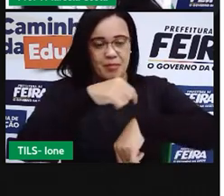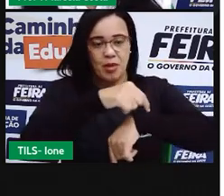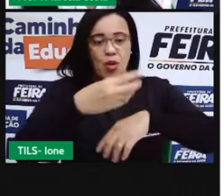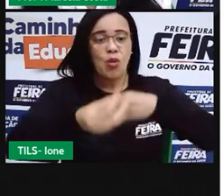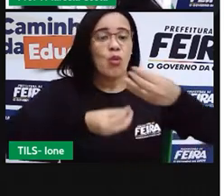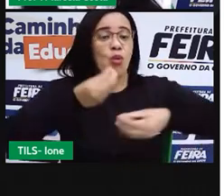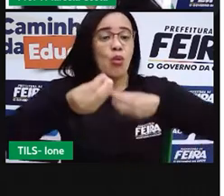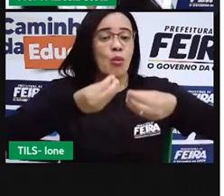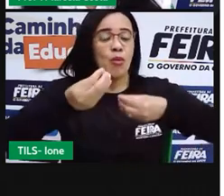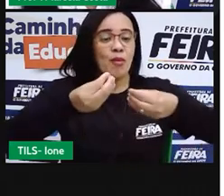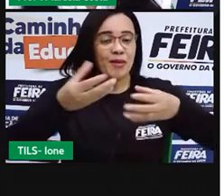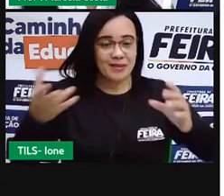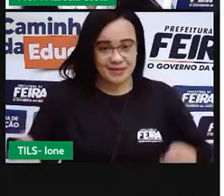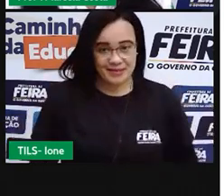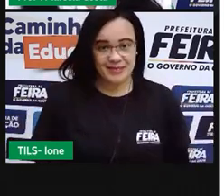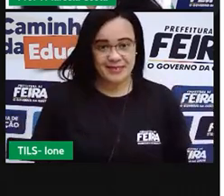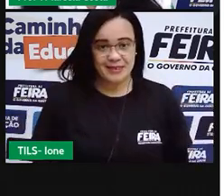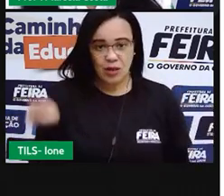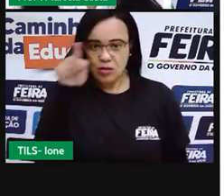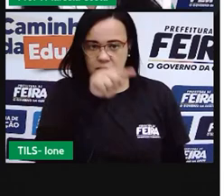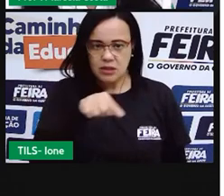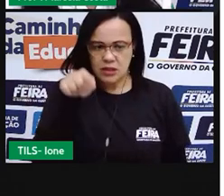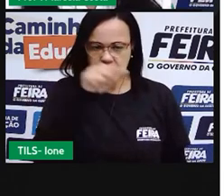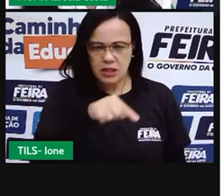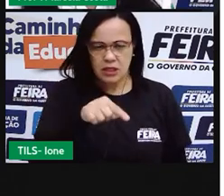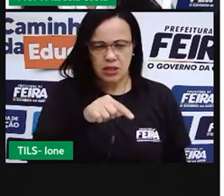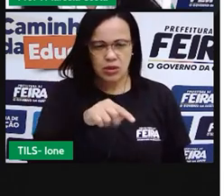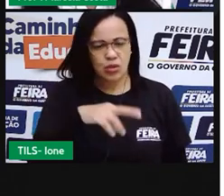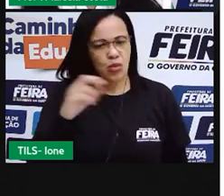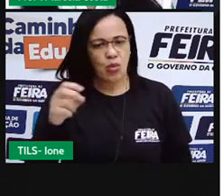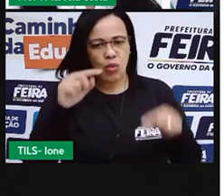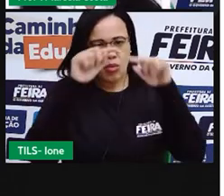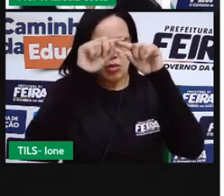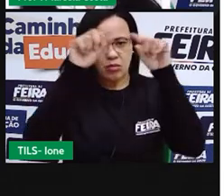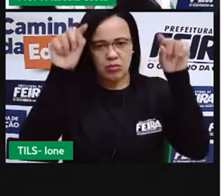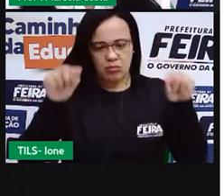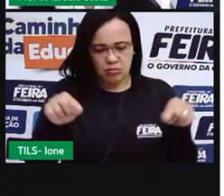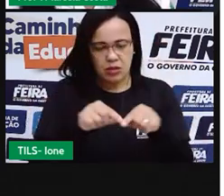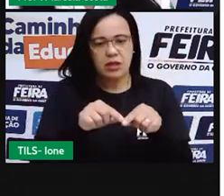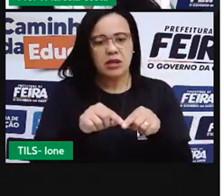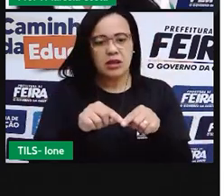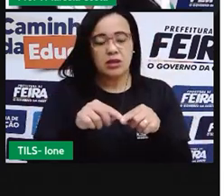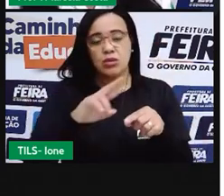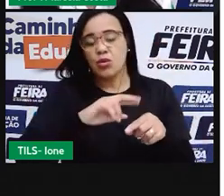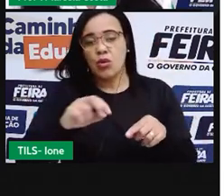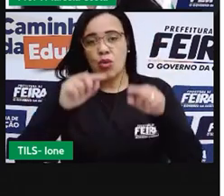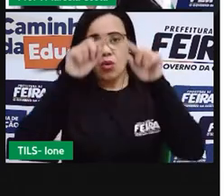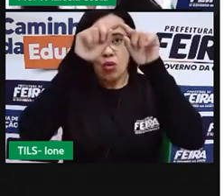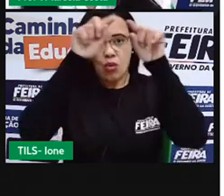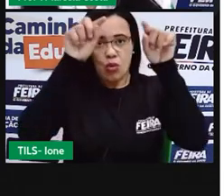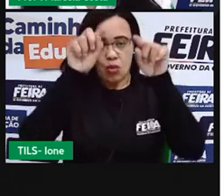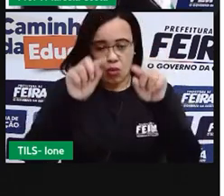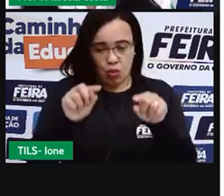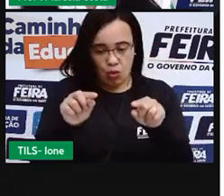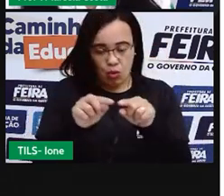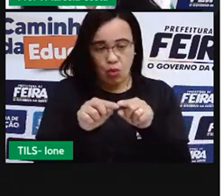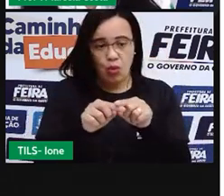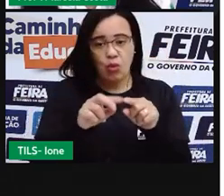círculo de um triângulo de um quadrado ou de um retângulo